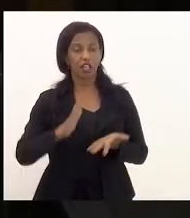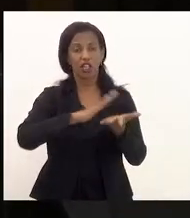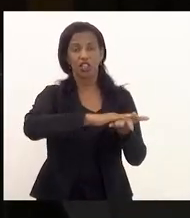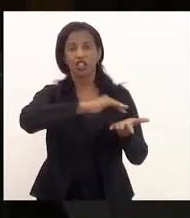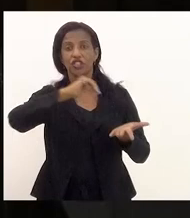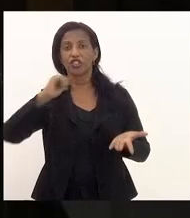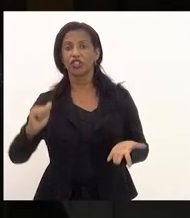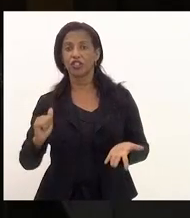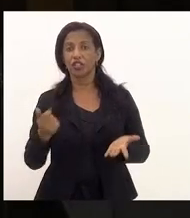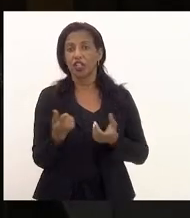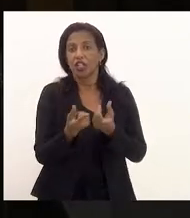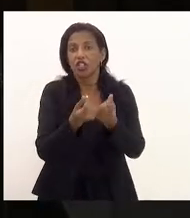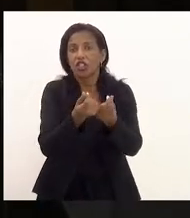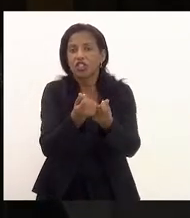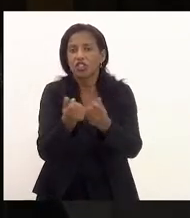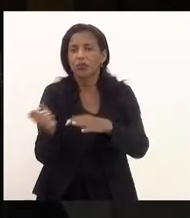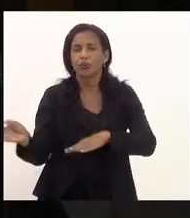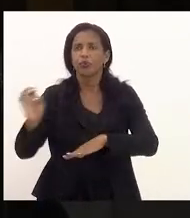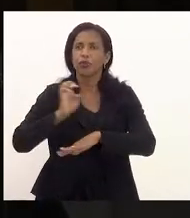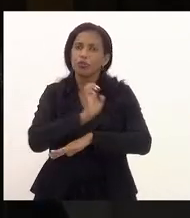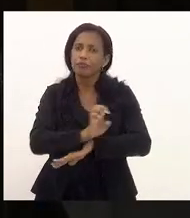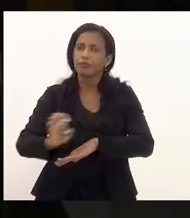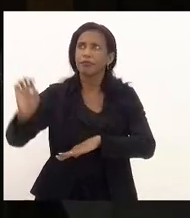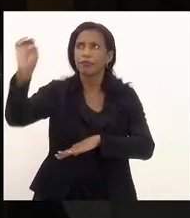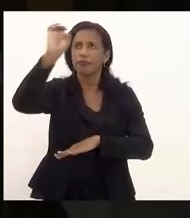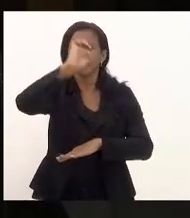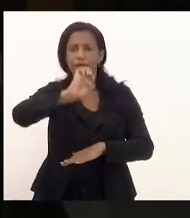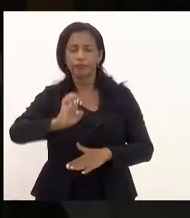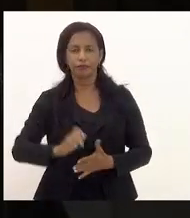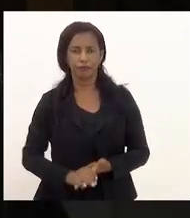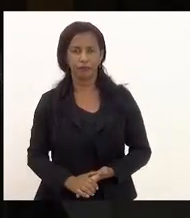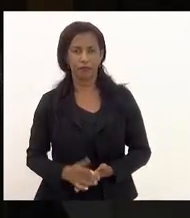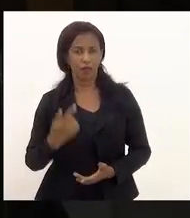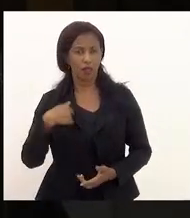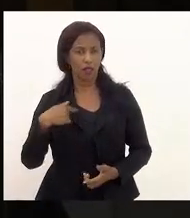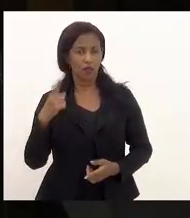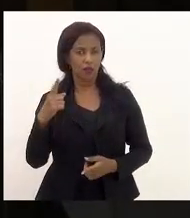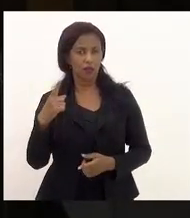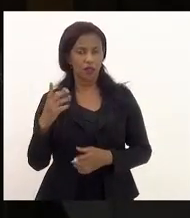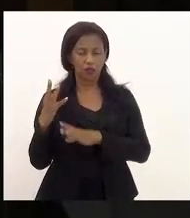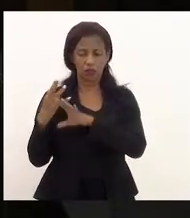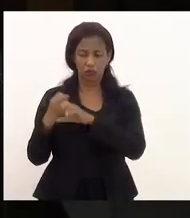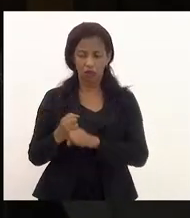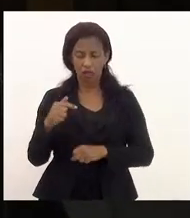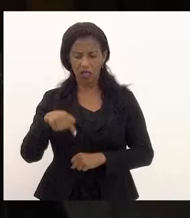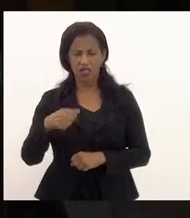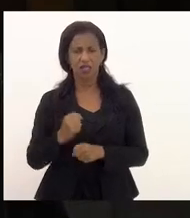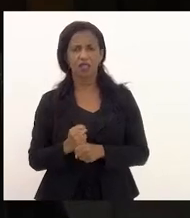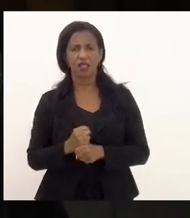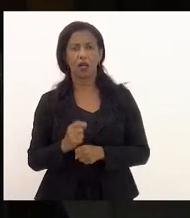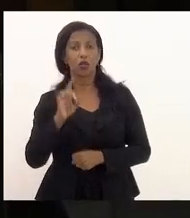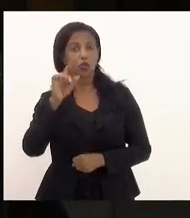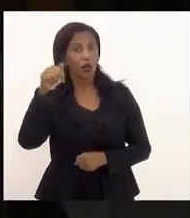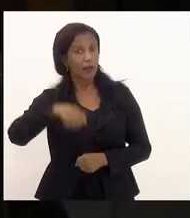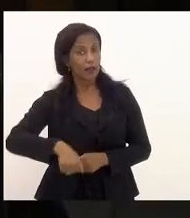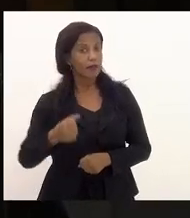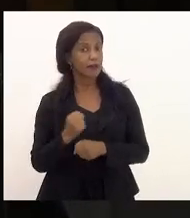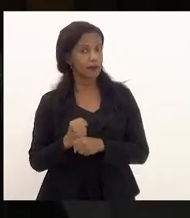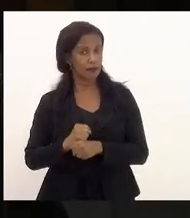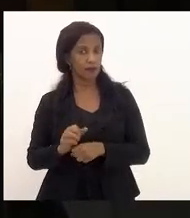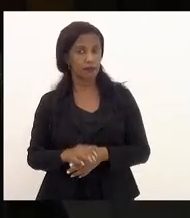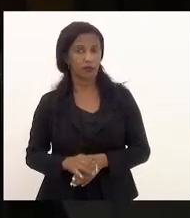dinheiro dos estados. Eu fiz uma conta esse ano, deputada Renata, só esse ano,